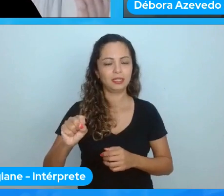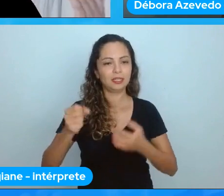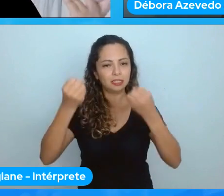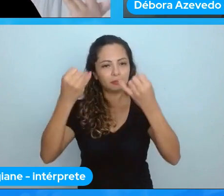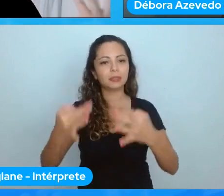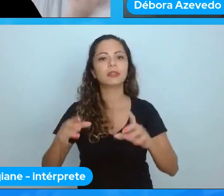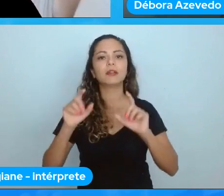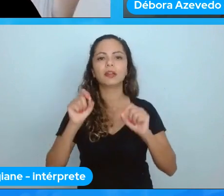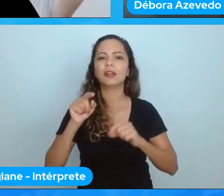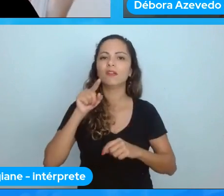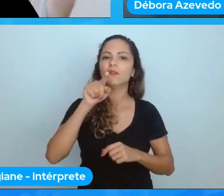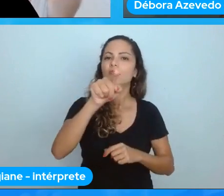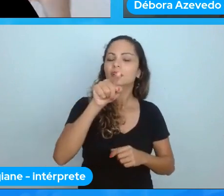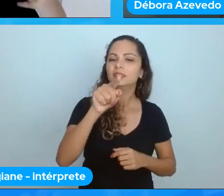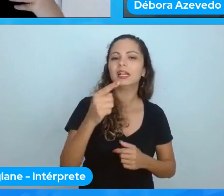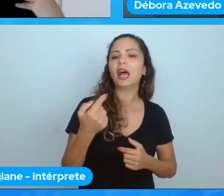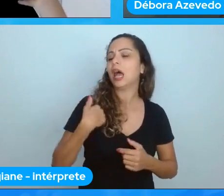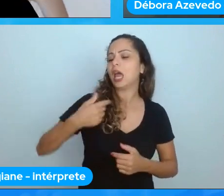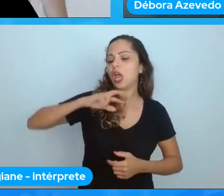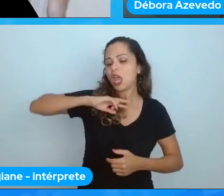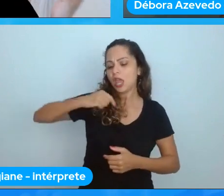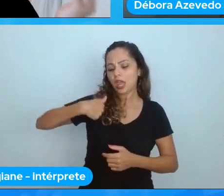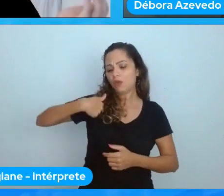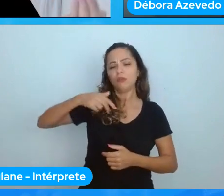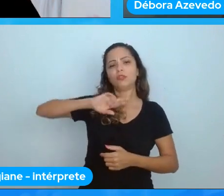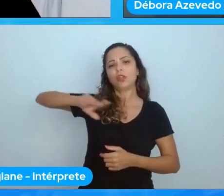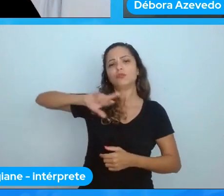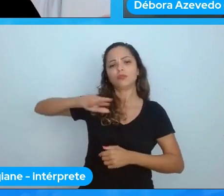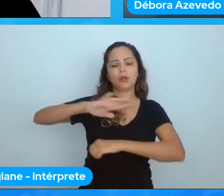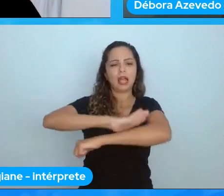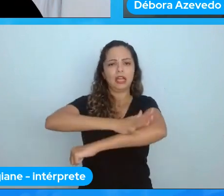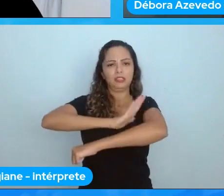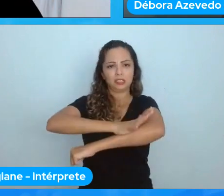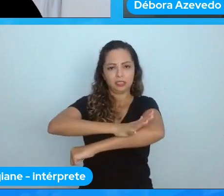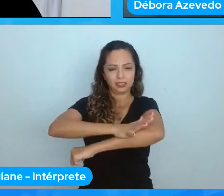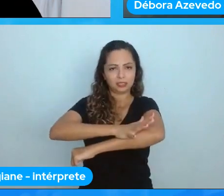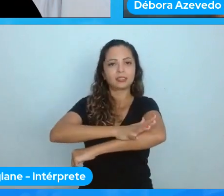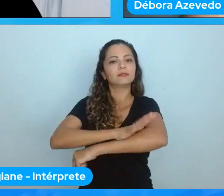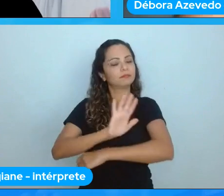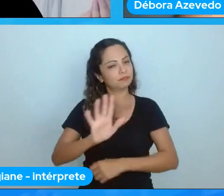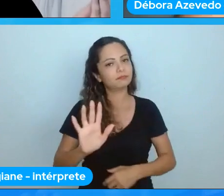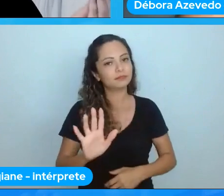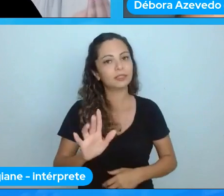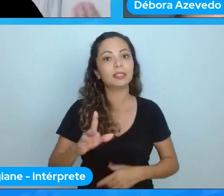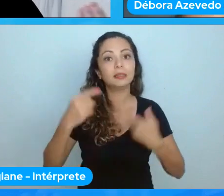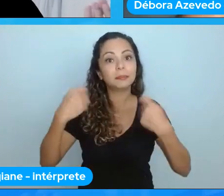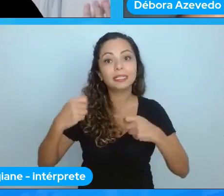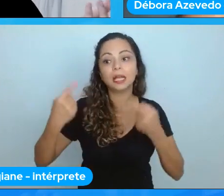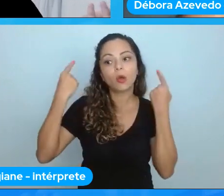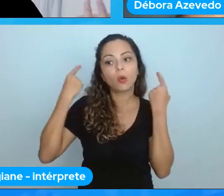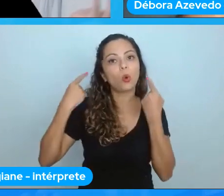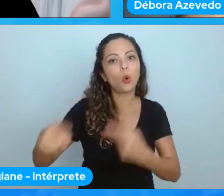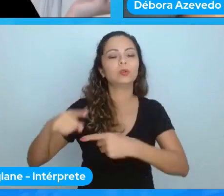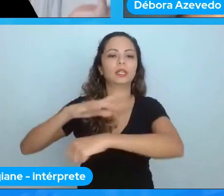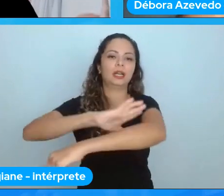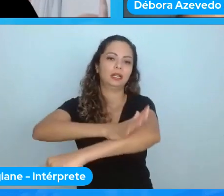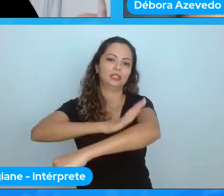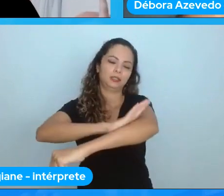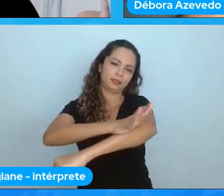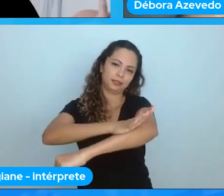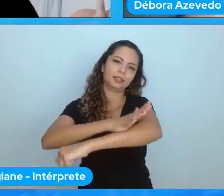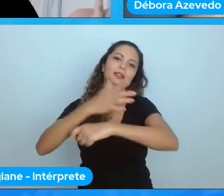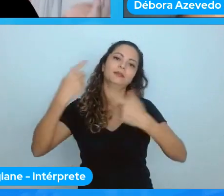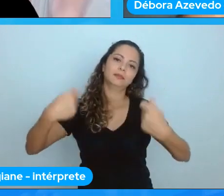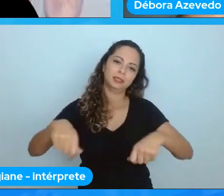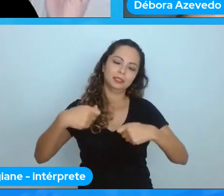e eu acho que essa frase ficou muito na minha cabeça porque tem muito a ver com aquela coisa de a comunidade ela não vai ser segura